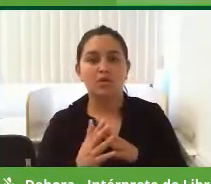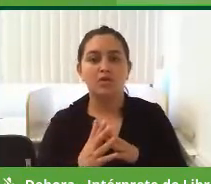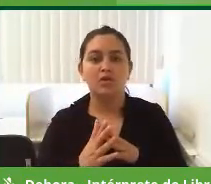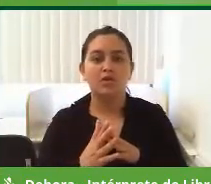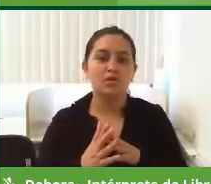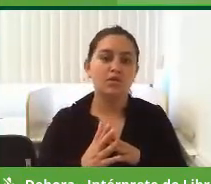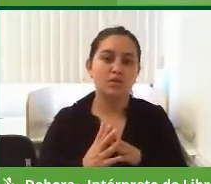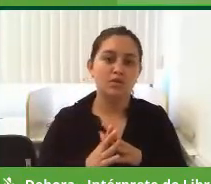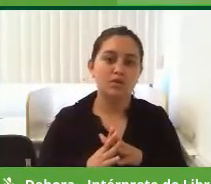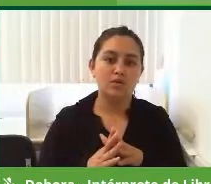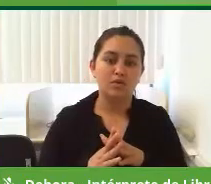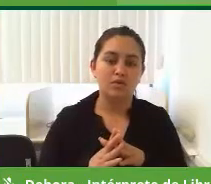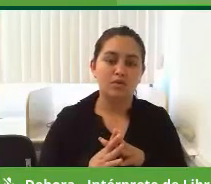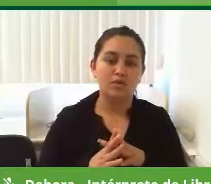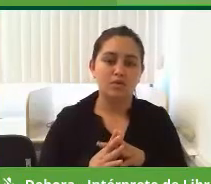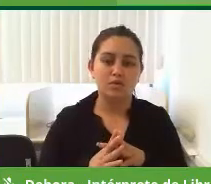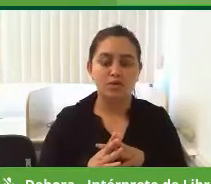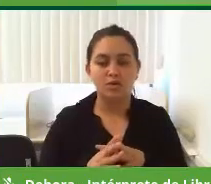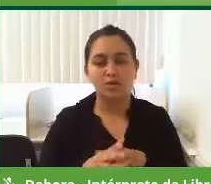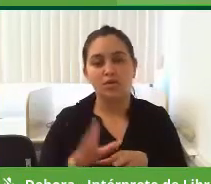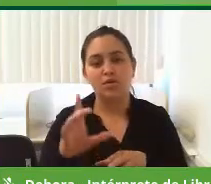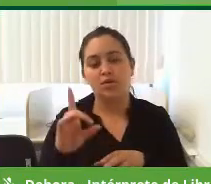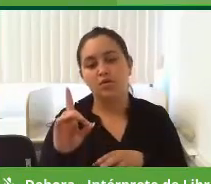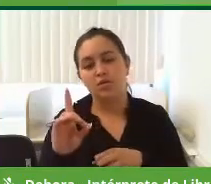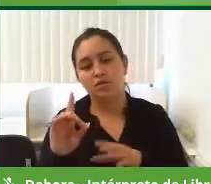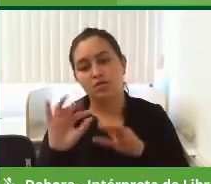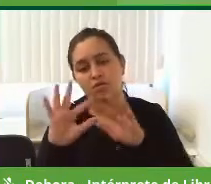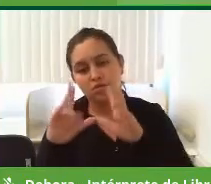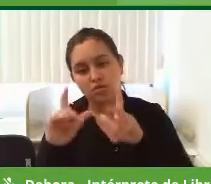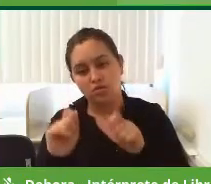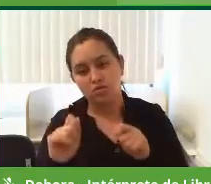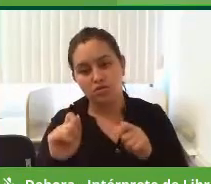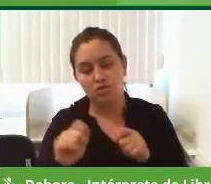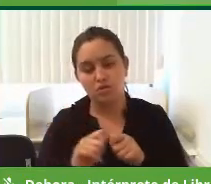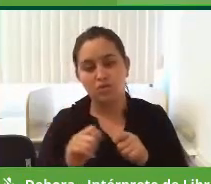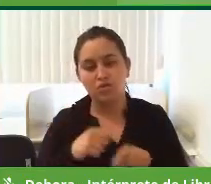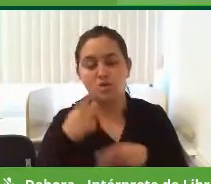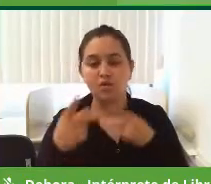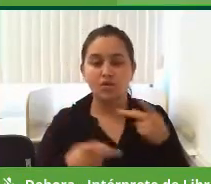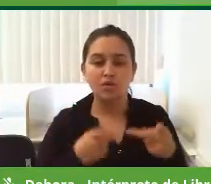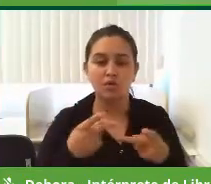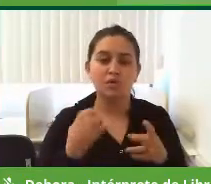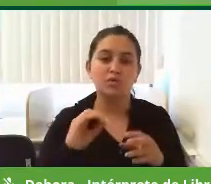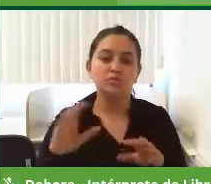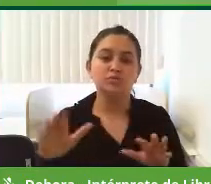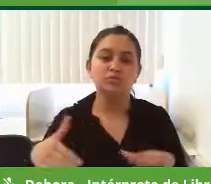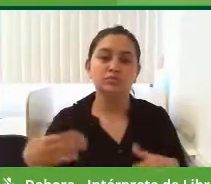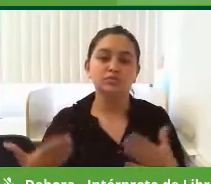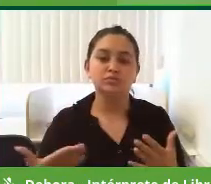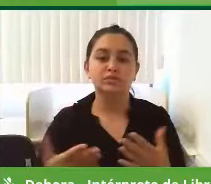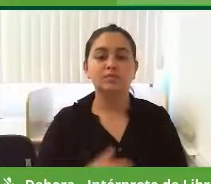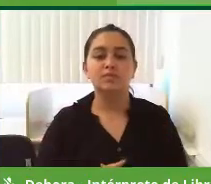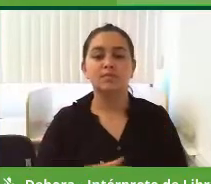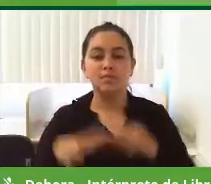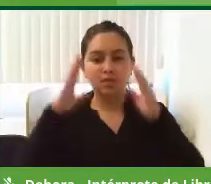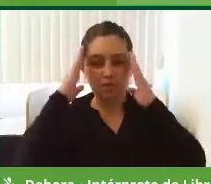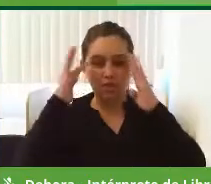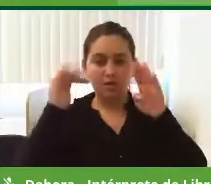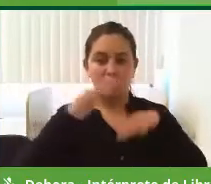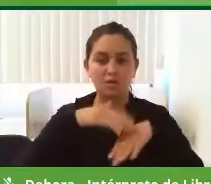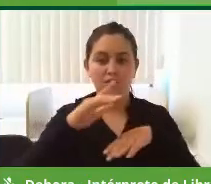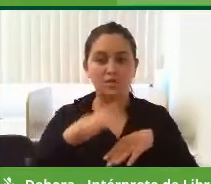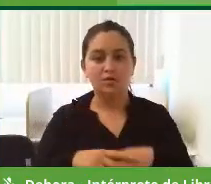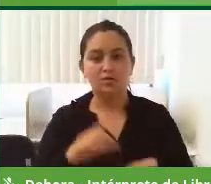elegemos nossos delegados, os delegados vão dizer para nós qual vai ser a prioridade do bairro, e